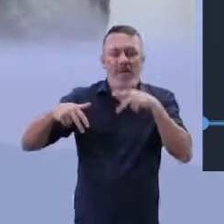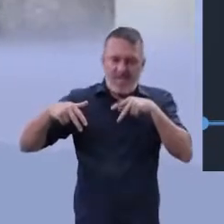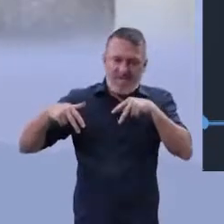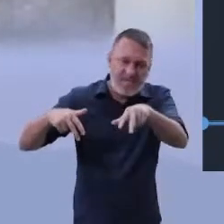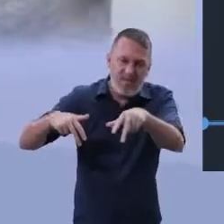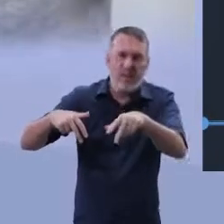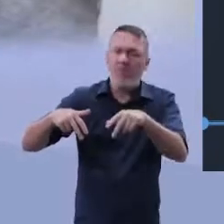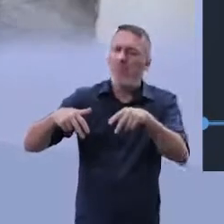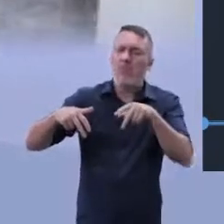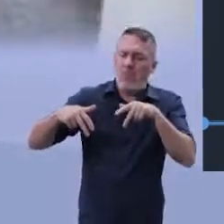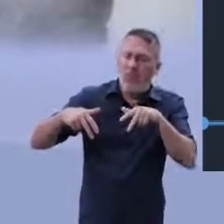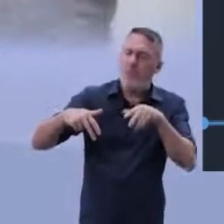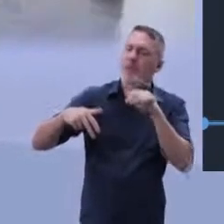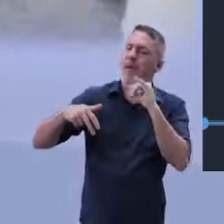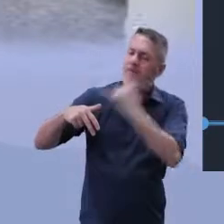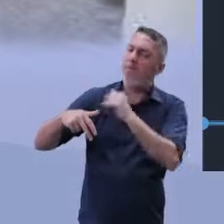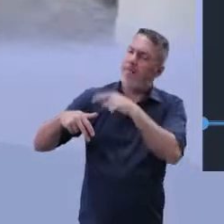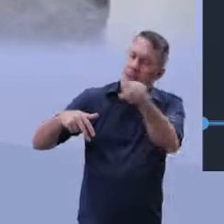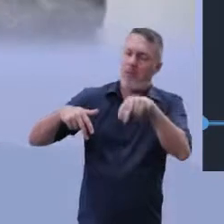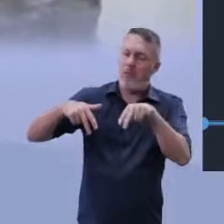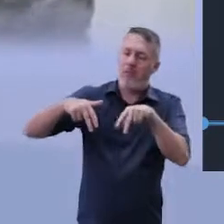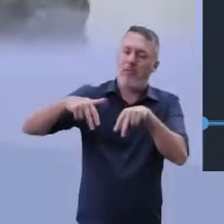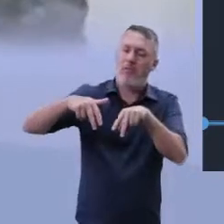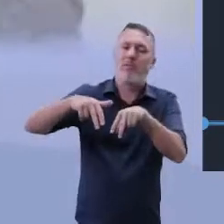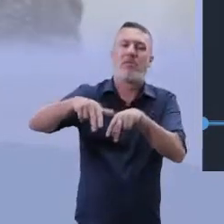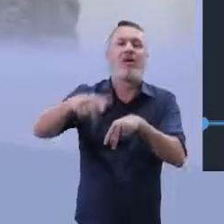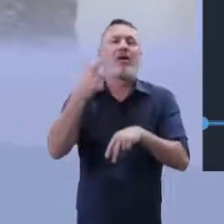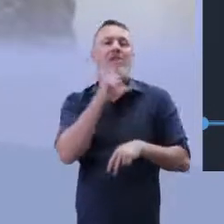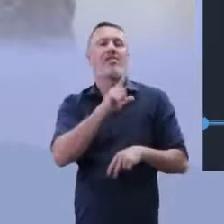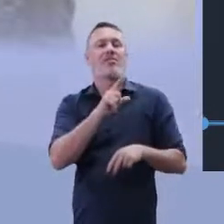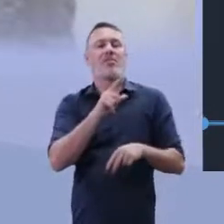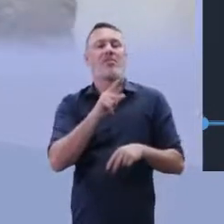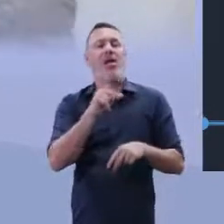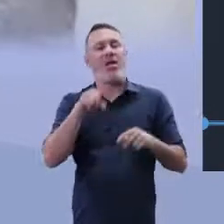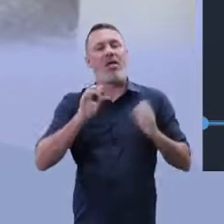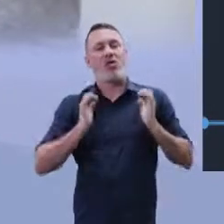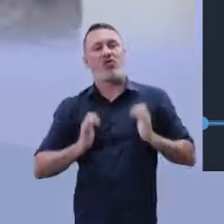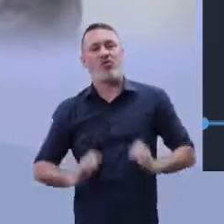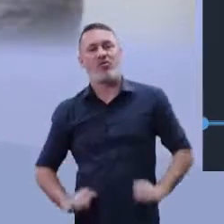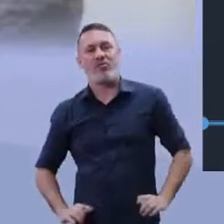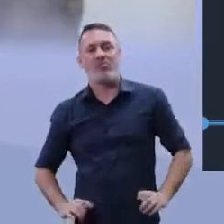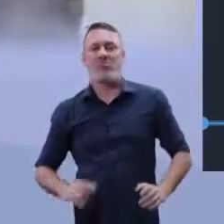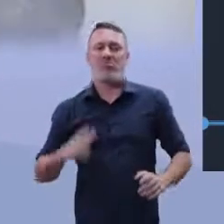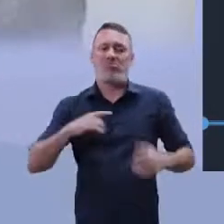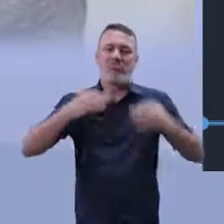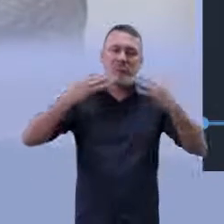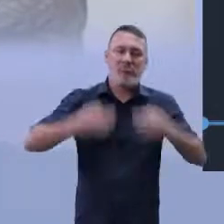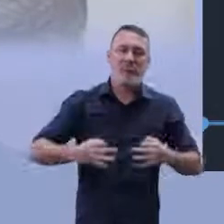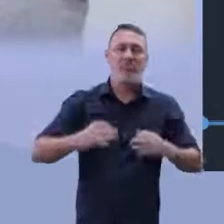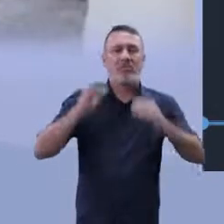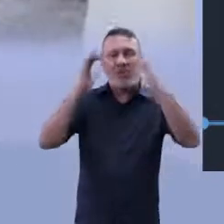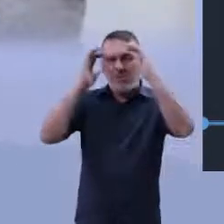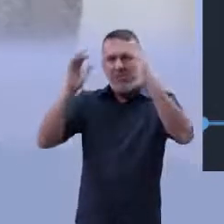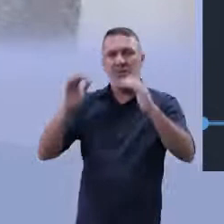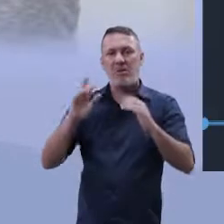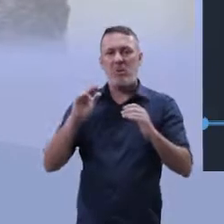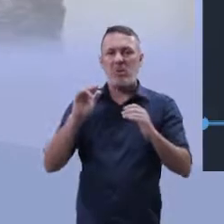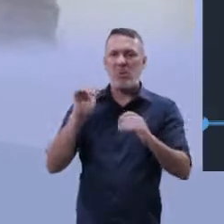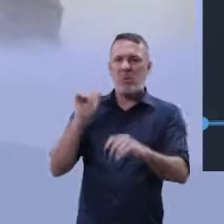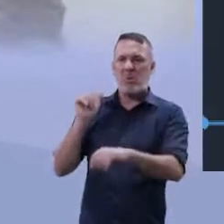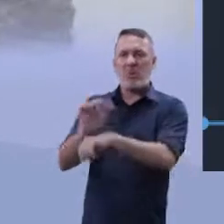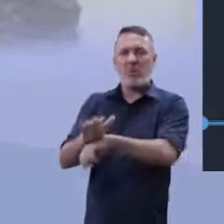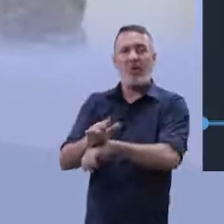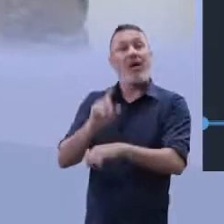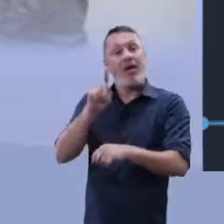teve uma interpretação errada sobre a linha de chegada, mas não era o momento. Mas mesmo assim, ele utilizou da ética, da dignidade. É aquilo que eu